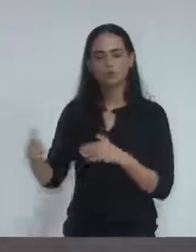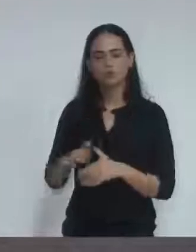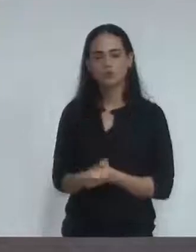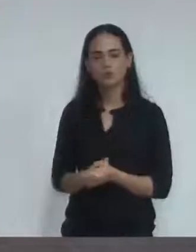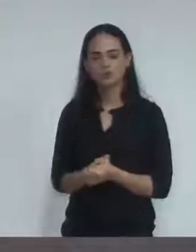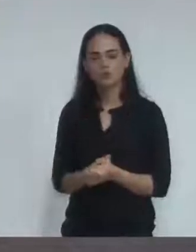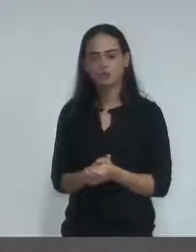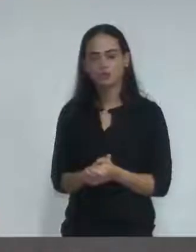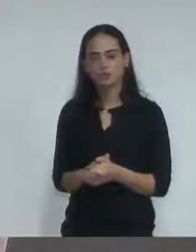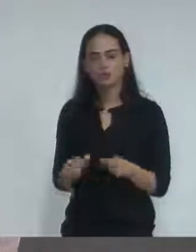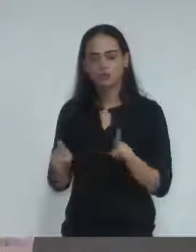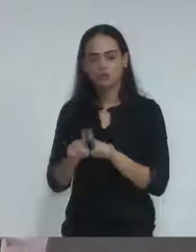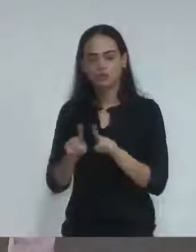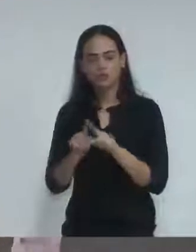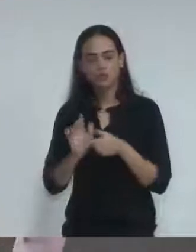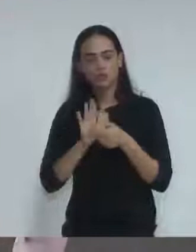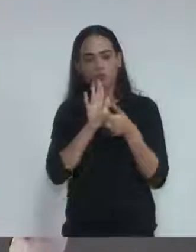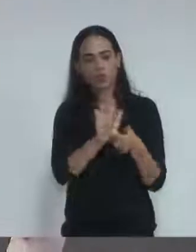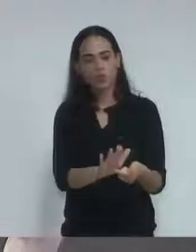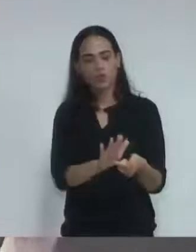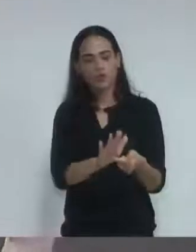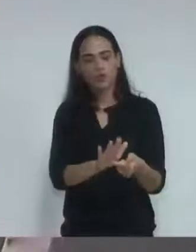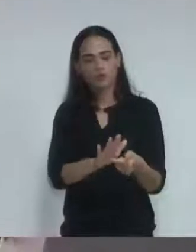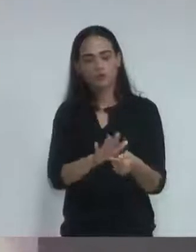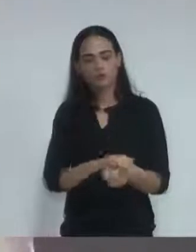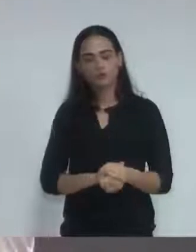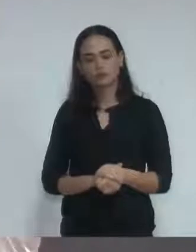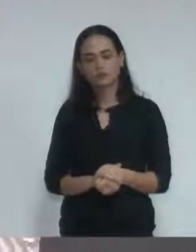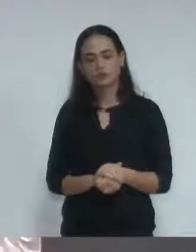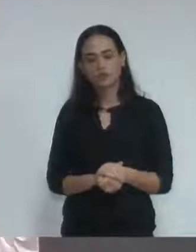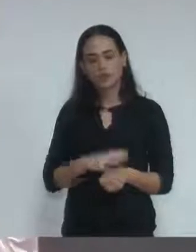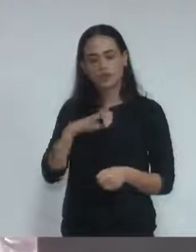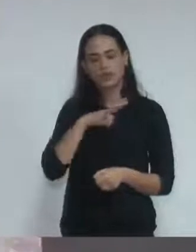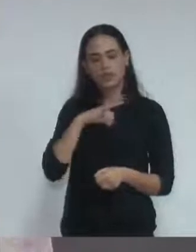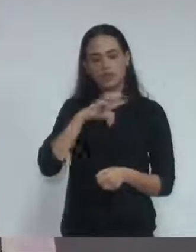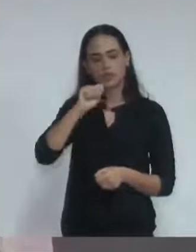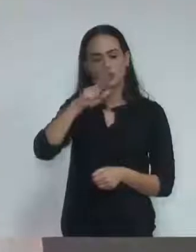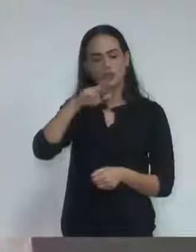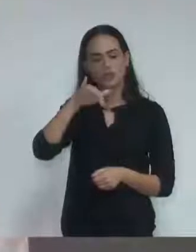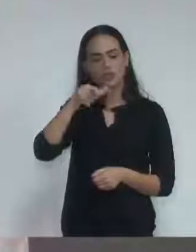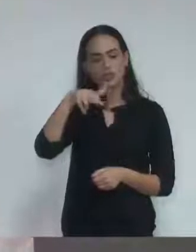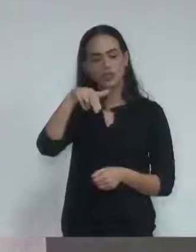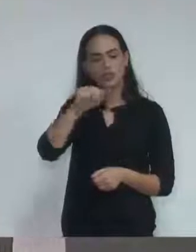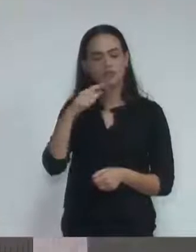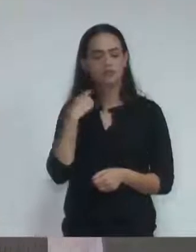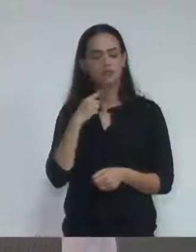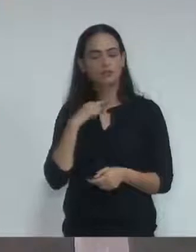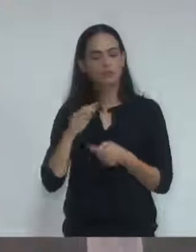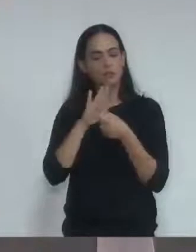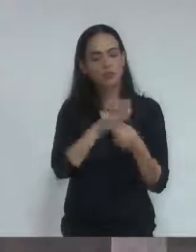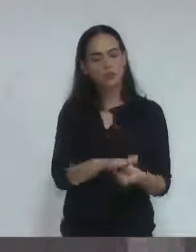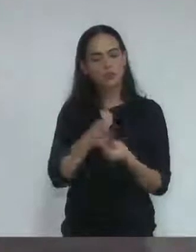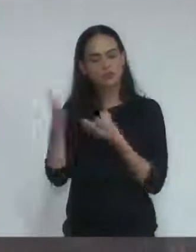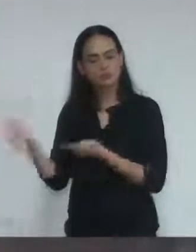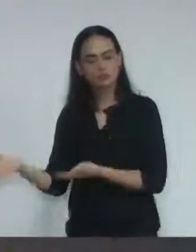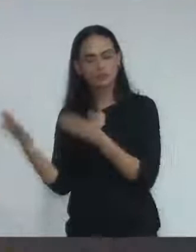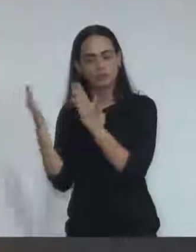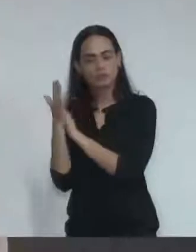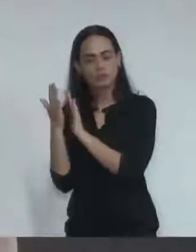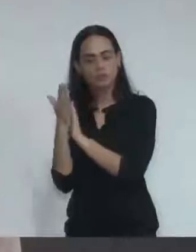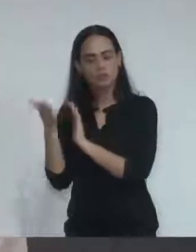arcebispo do Mariana, sua excelência, reverendíssima Dom Ayrton José dos Santos, endereço